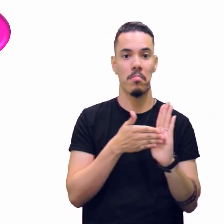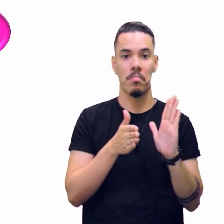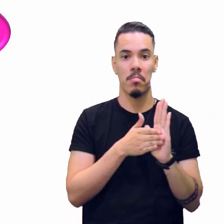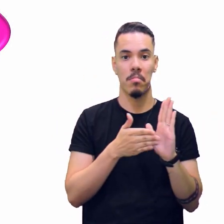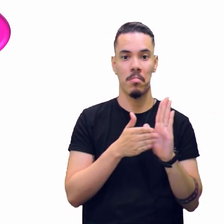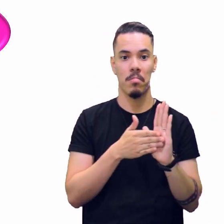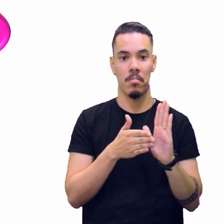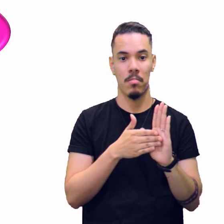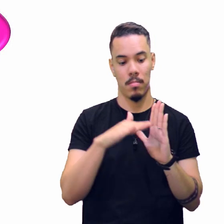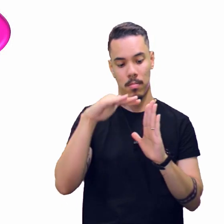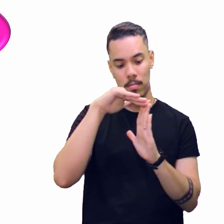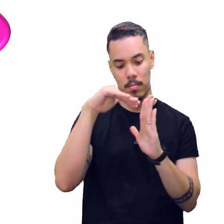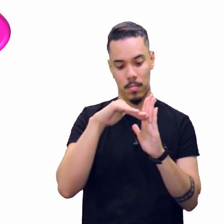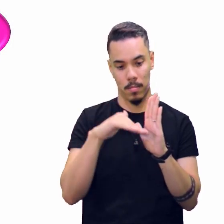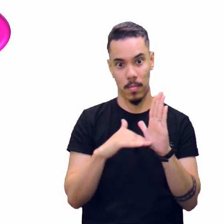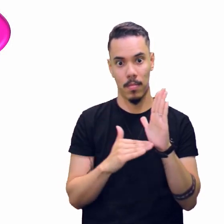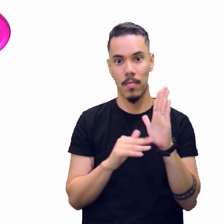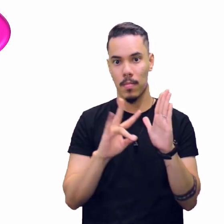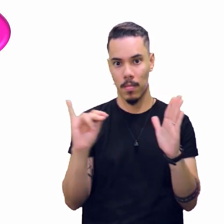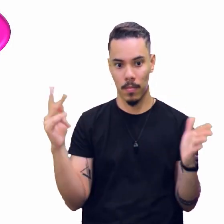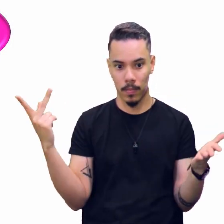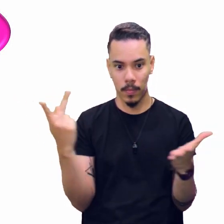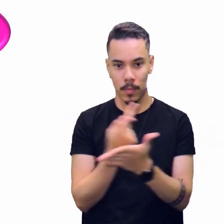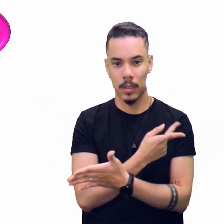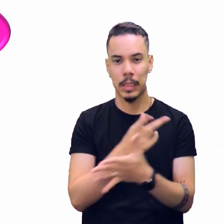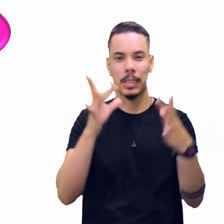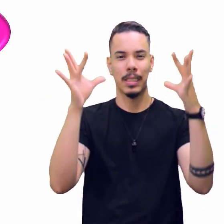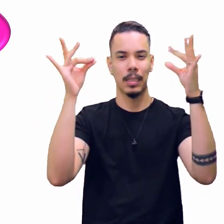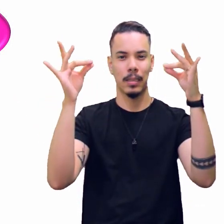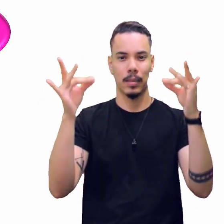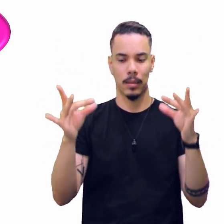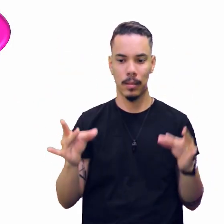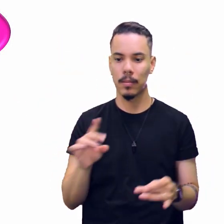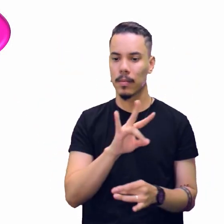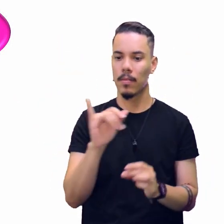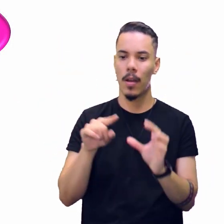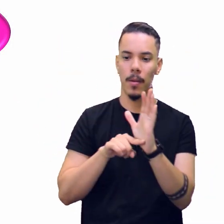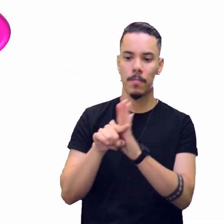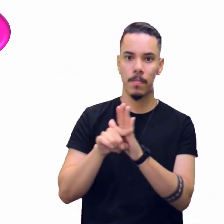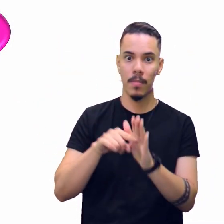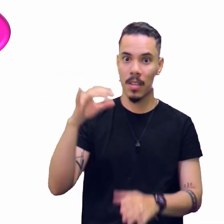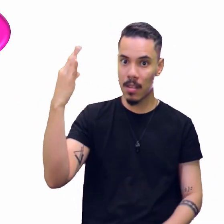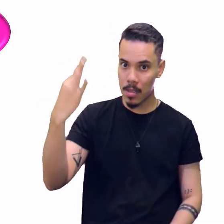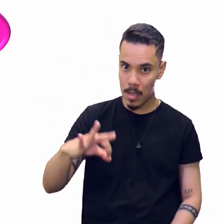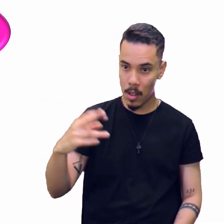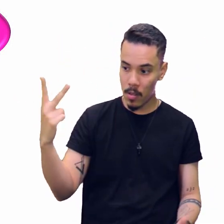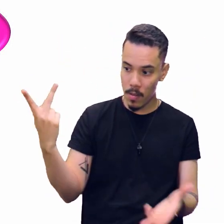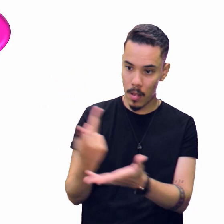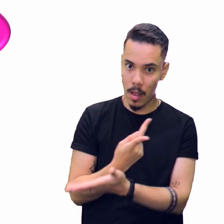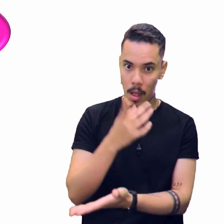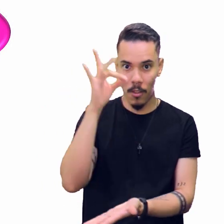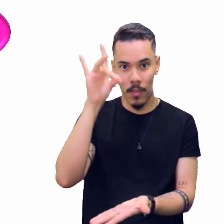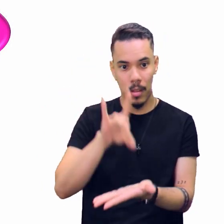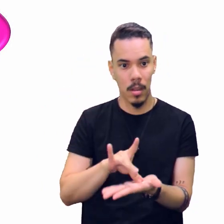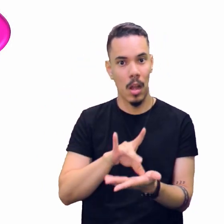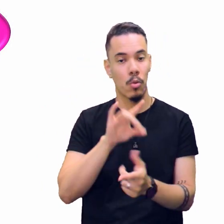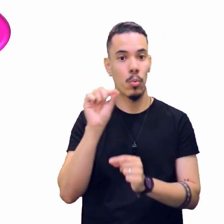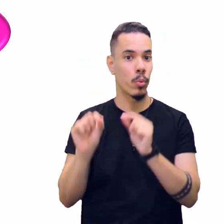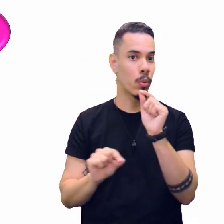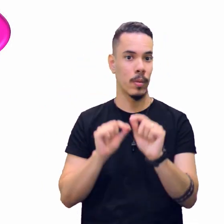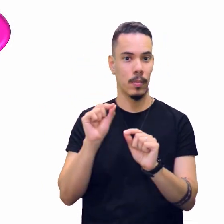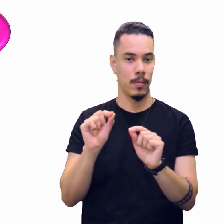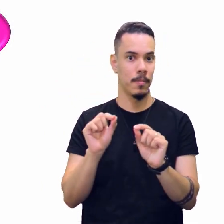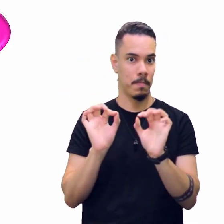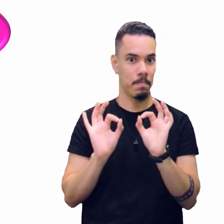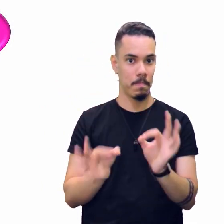escritas com detalhe? Vai apurar se realmente é verdade ou não? A redação vai verificar